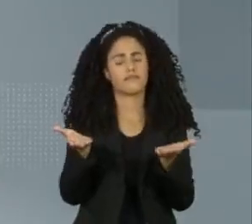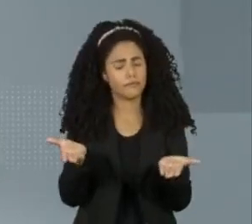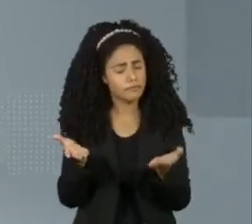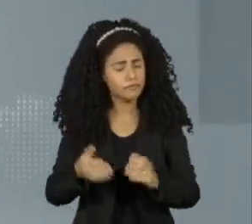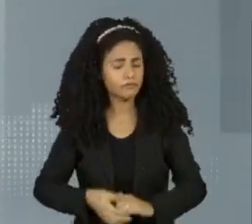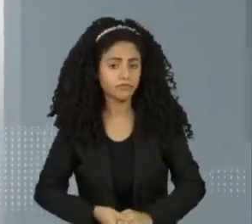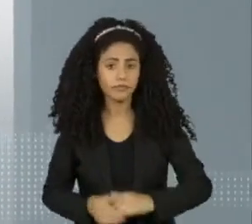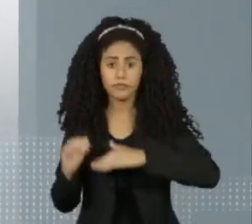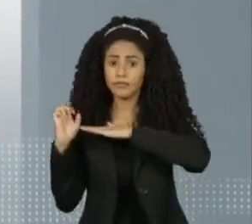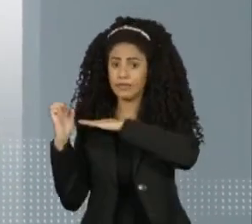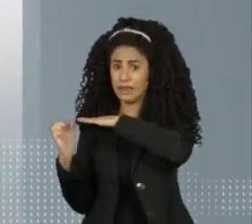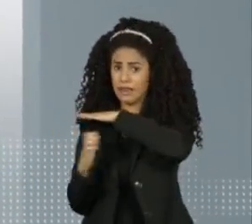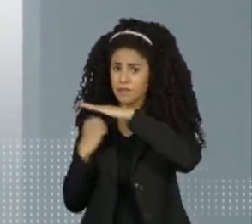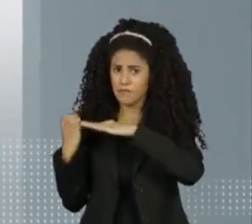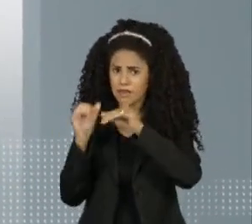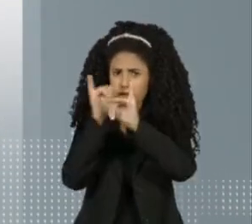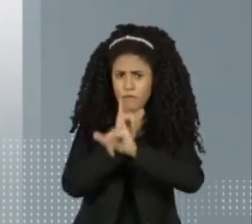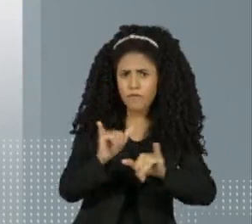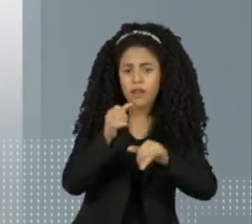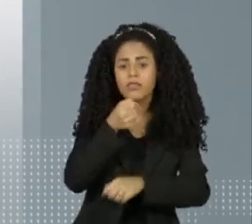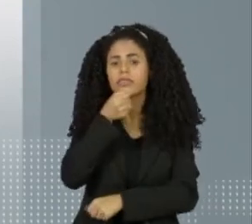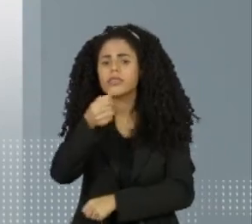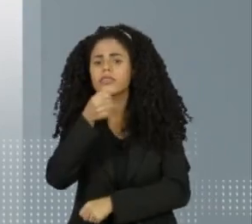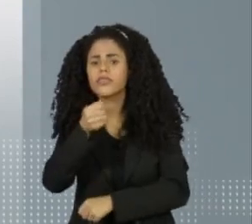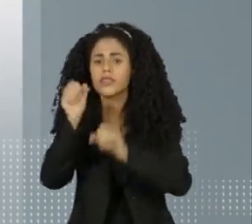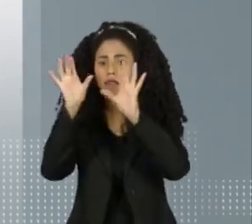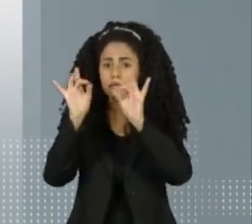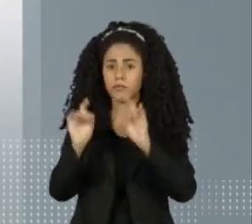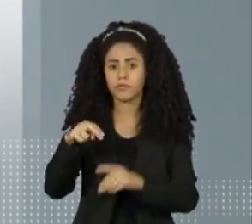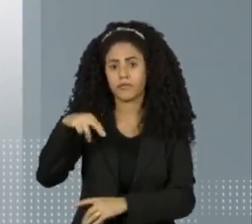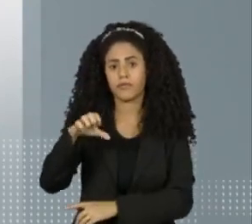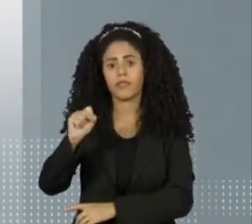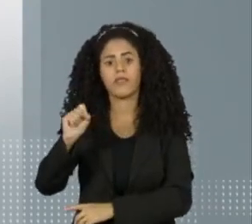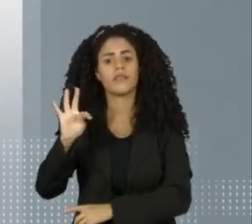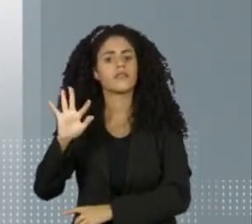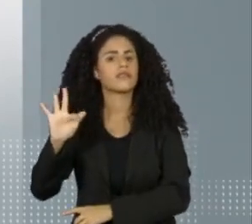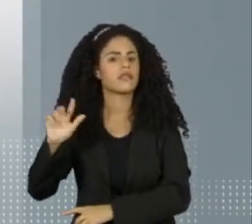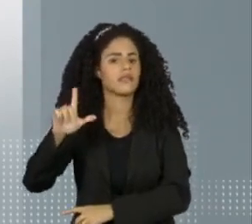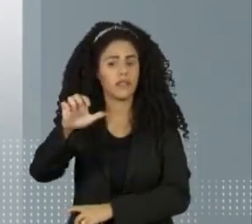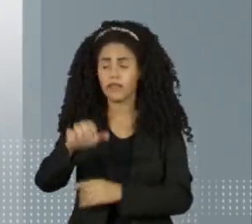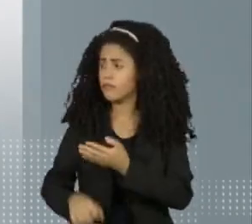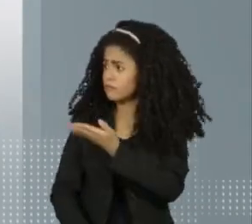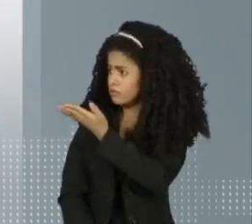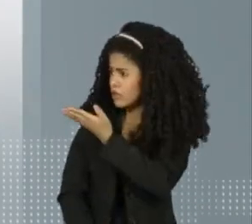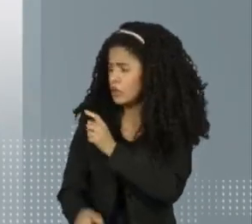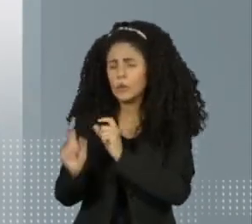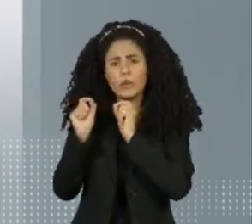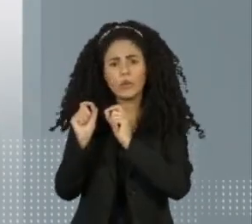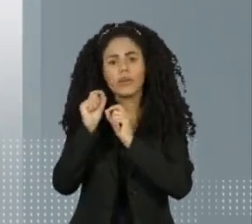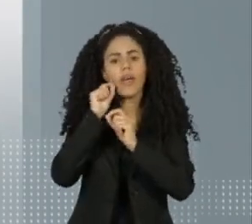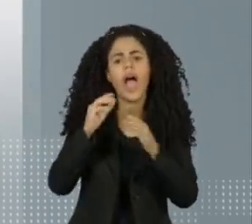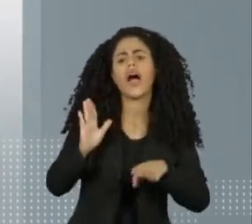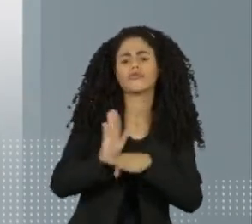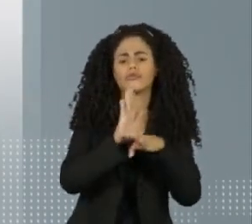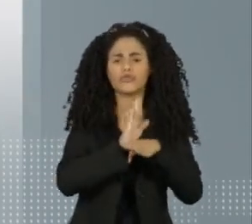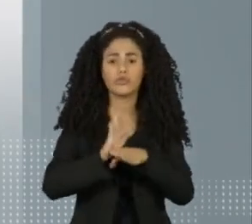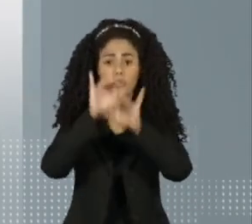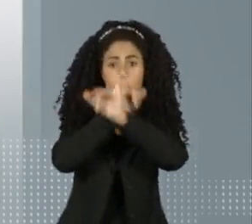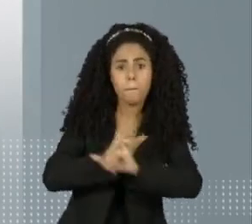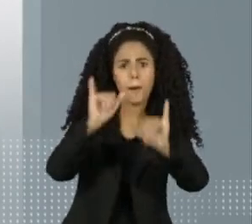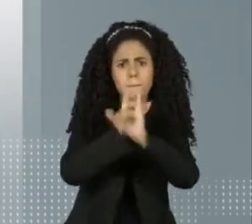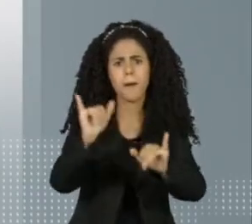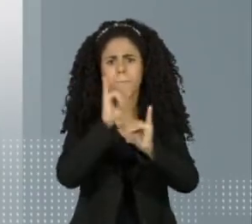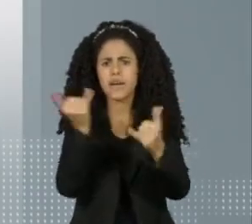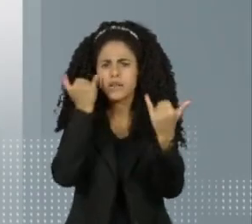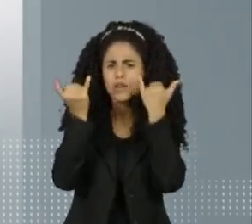empresa mais citada pelos profissionais entrevistados foi a Nestlé. Em nota, a marca disse que atua para ajudar na divulgação de informações